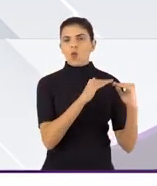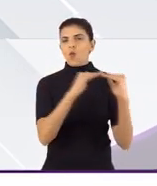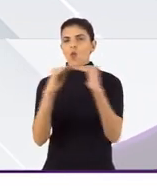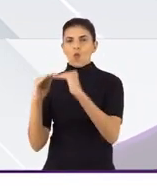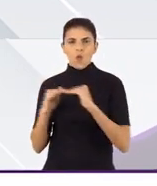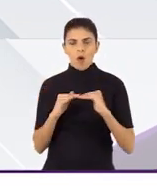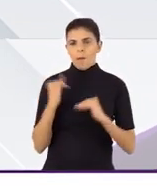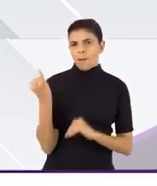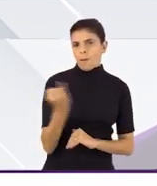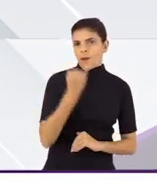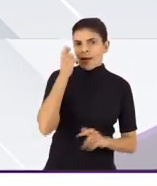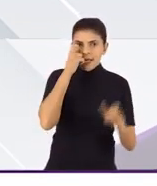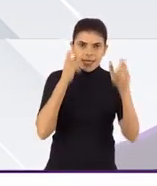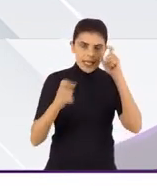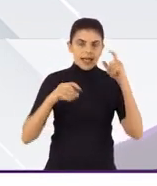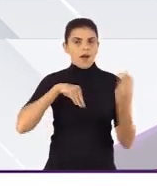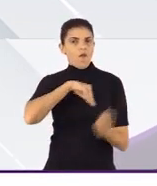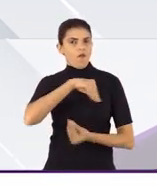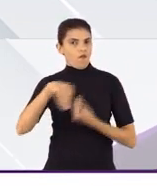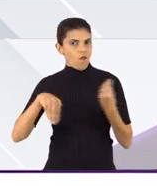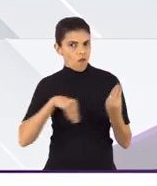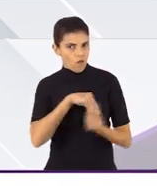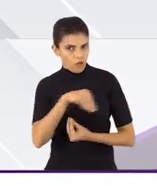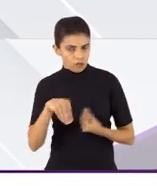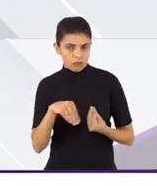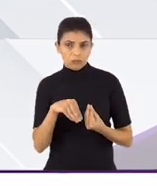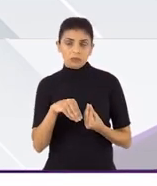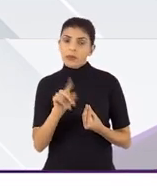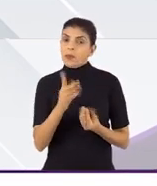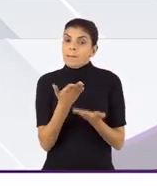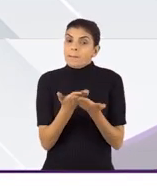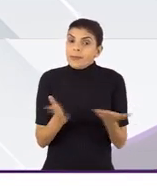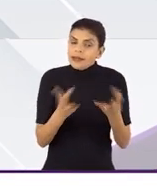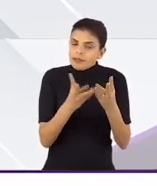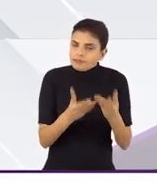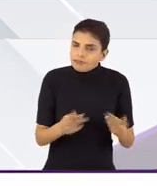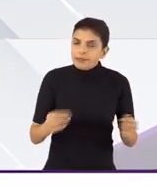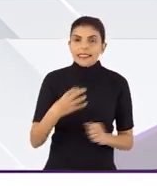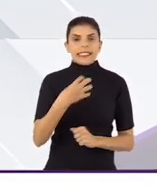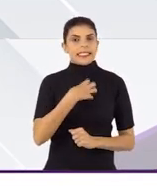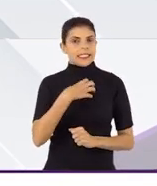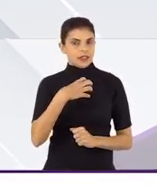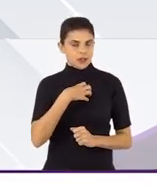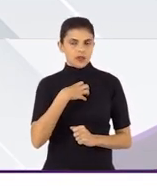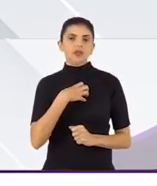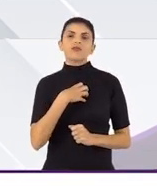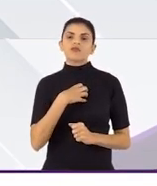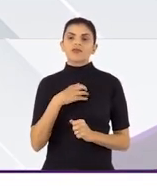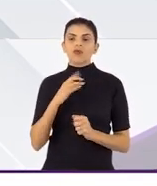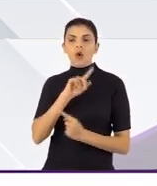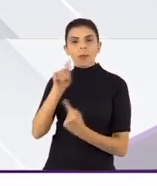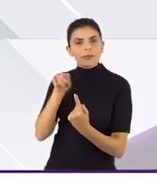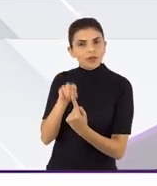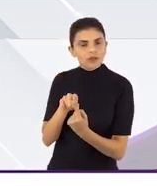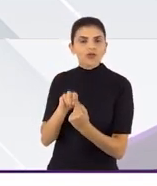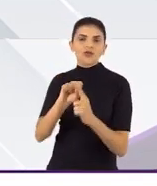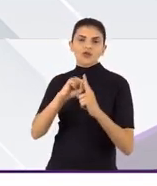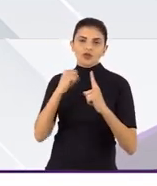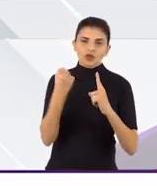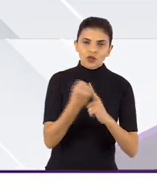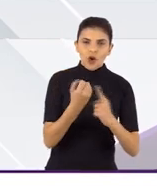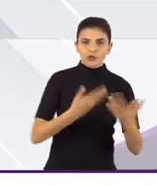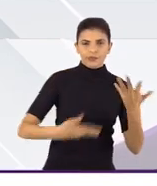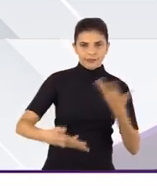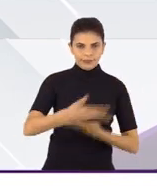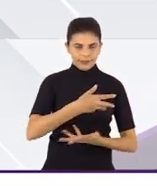o que garante a igual consideração dos interesses envolvidos, não perdendo o sentido de sua destinação